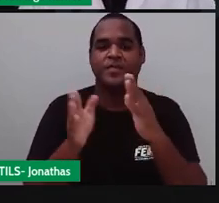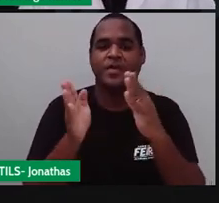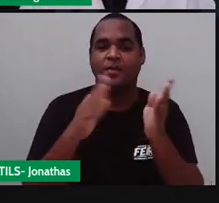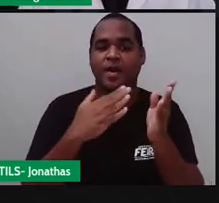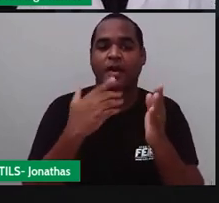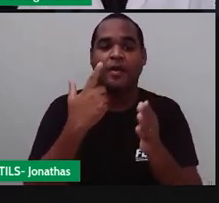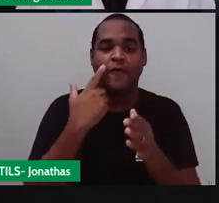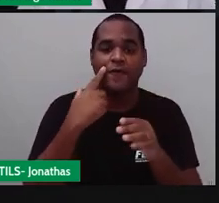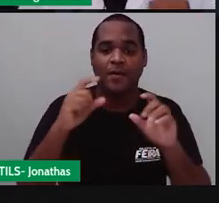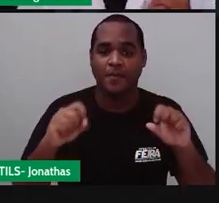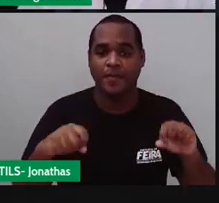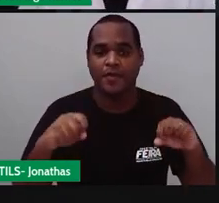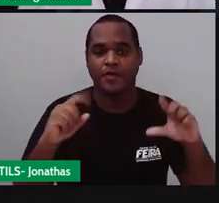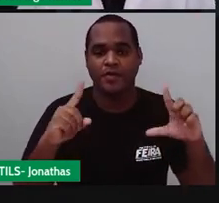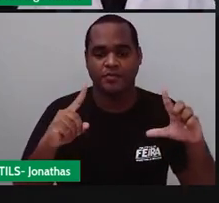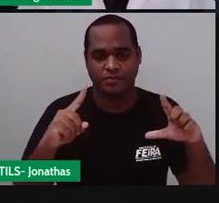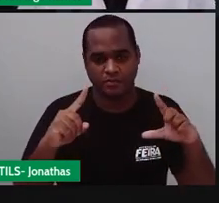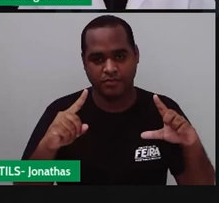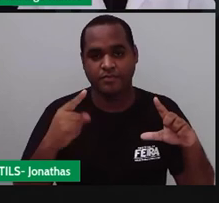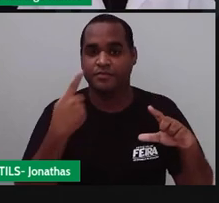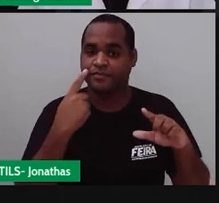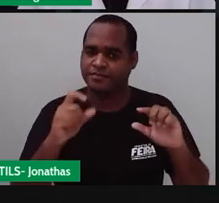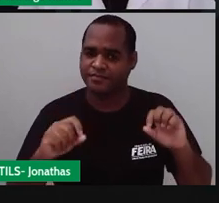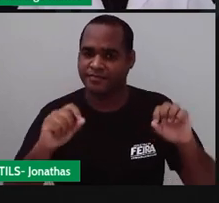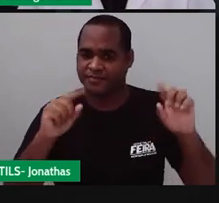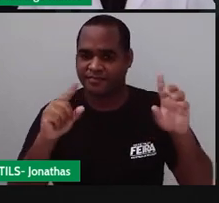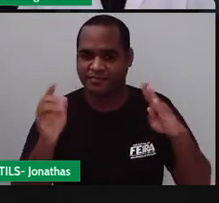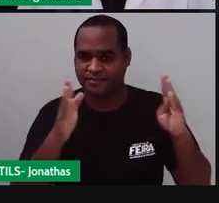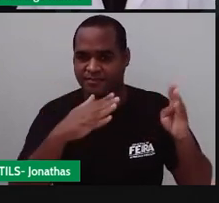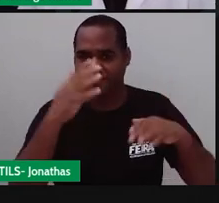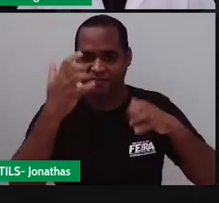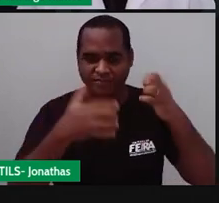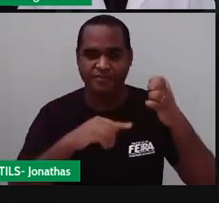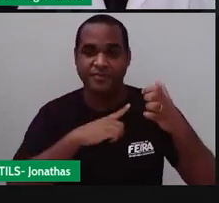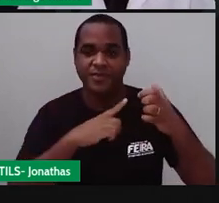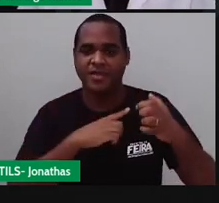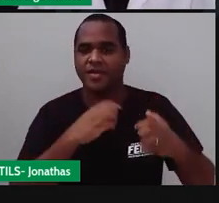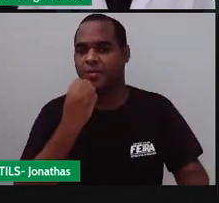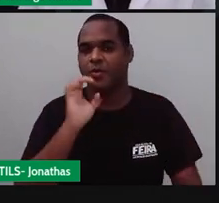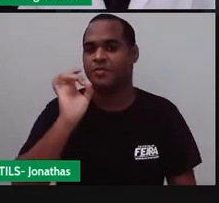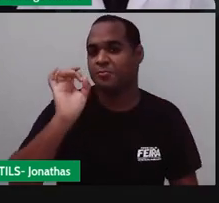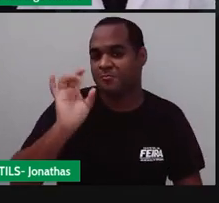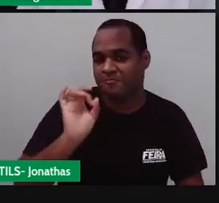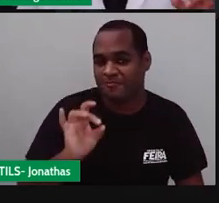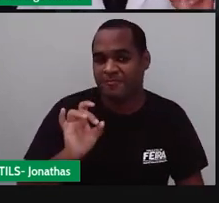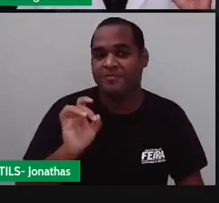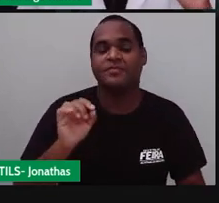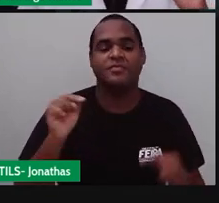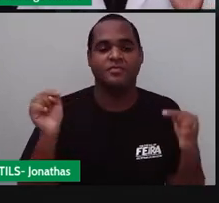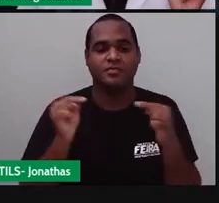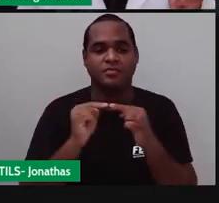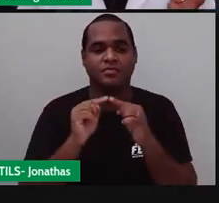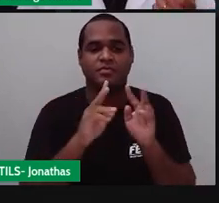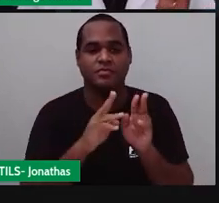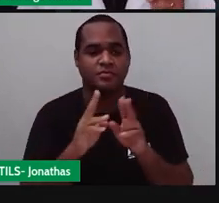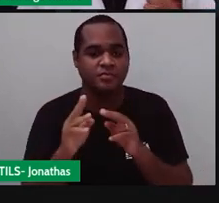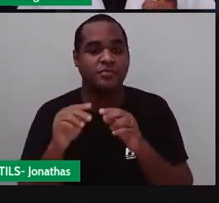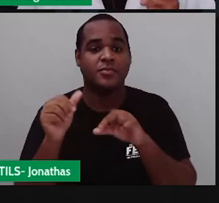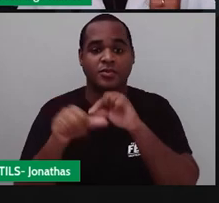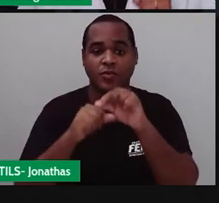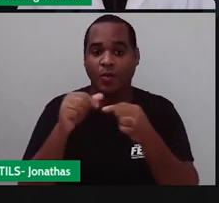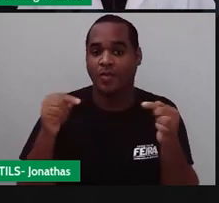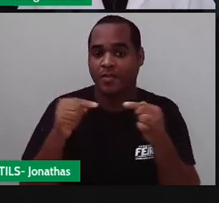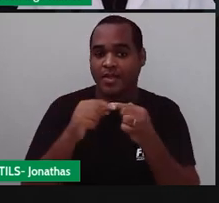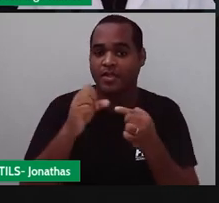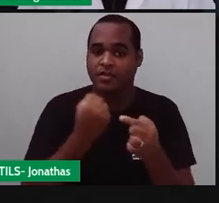vai conseguir assistir um videozinho bacana né falando também dessas transformações